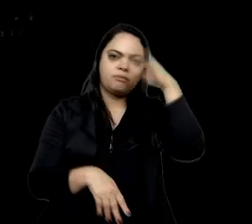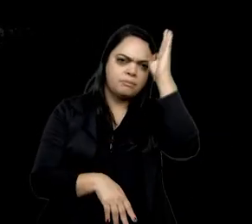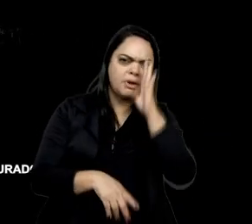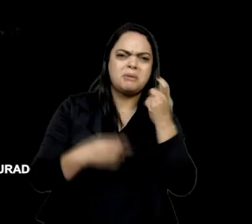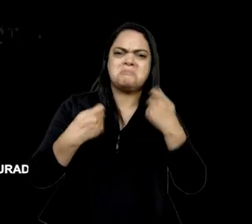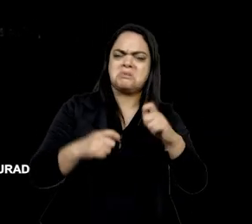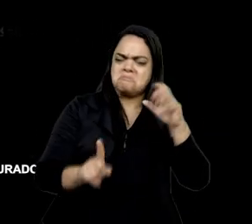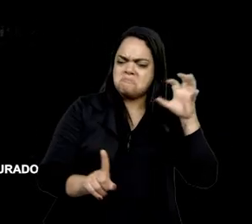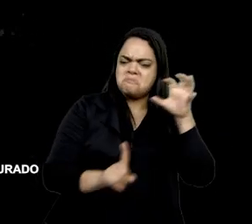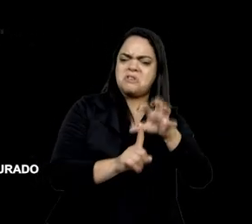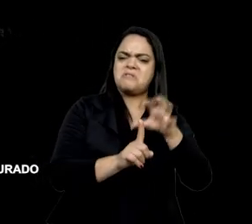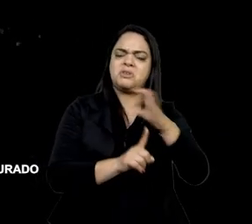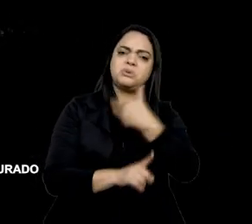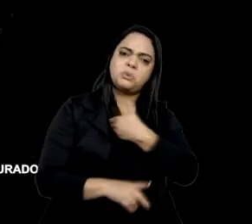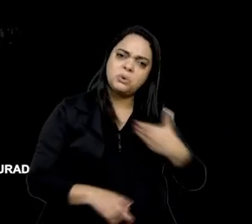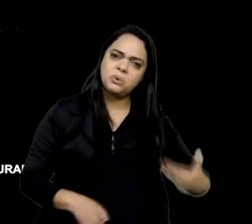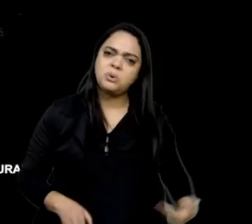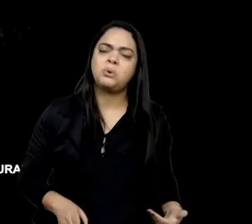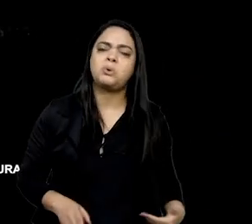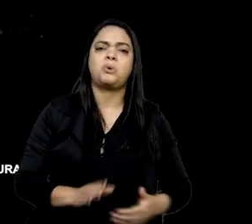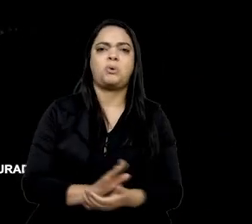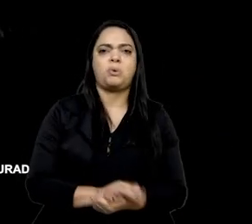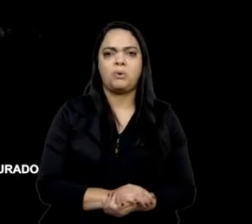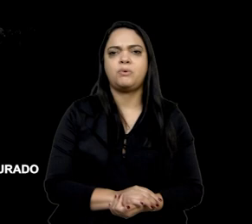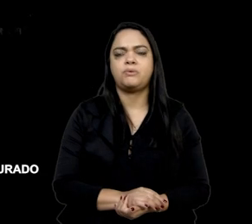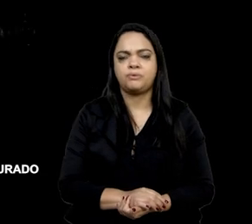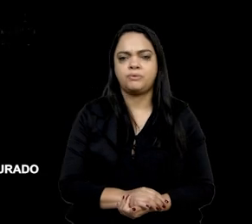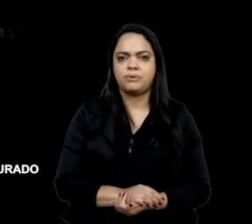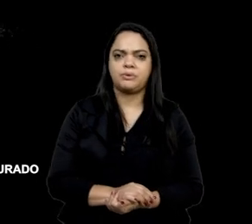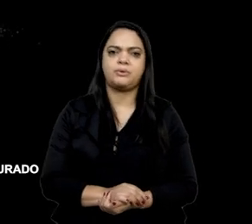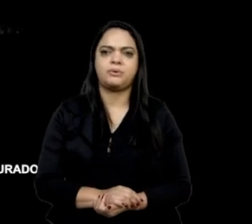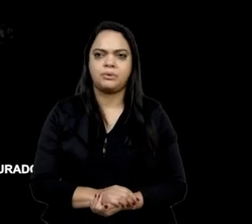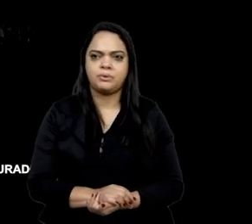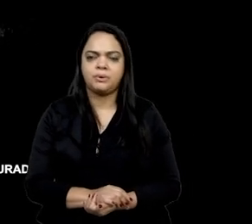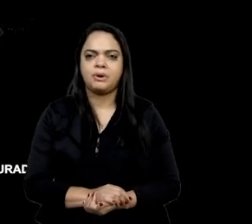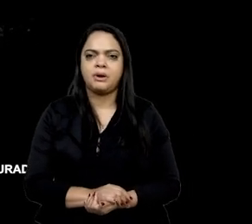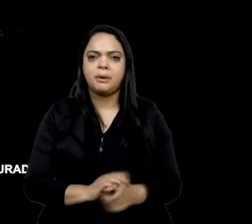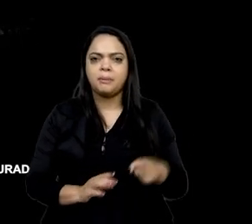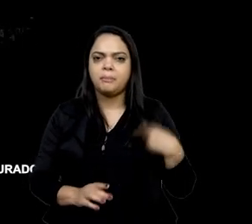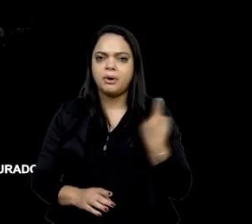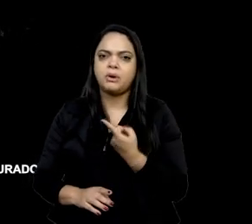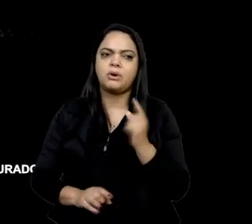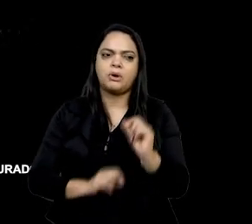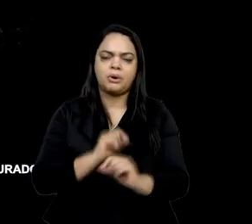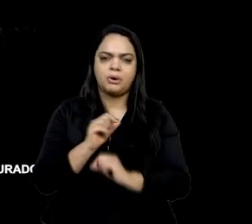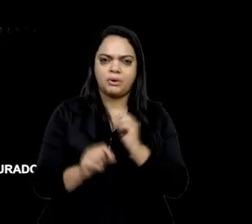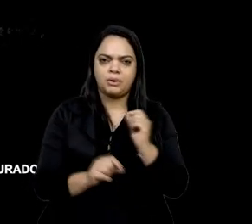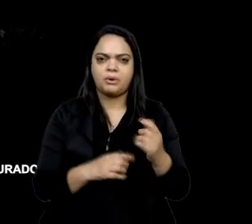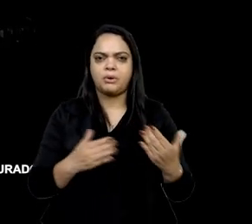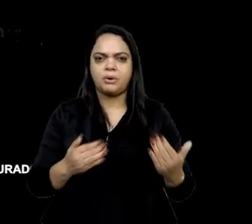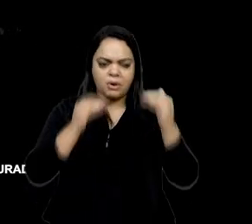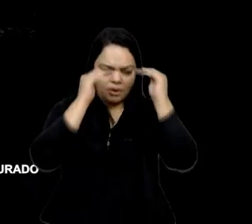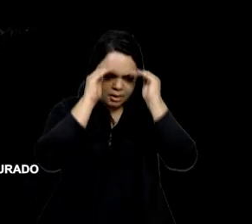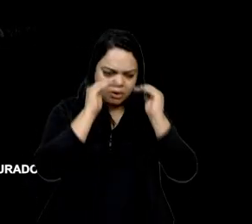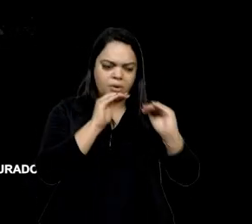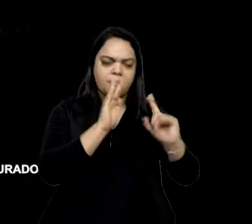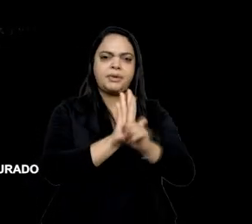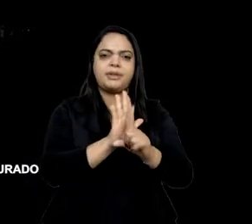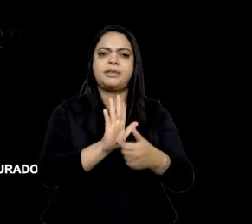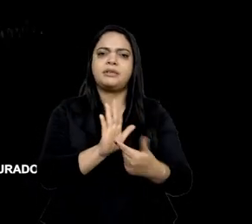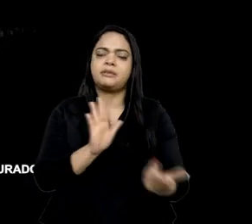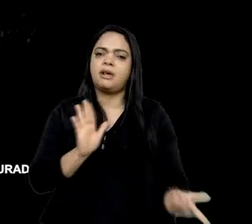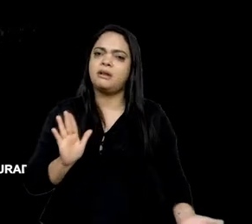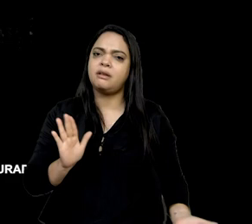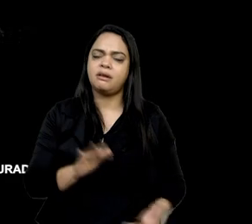Estado, né? Que está desse jeito. Ah, para que cumpra as leis, né? Para que... Porque,